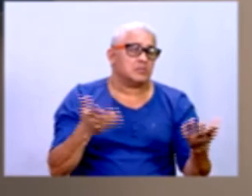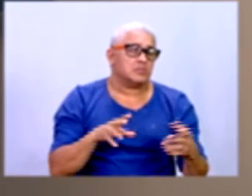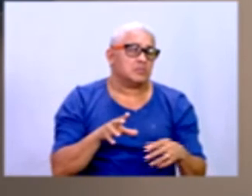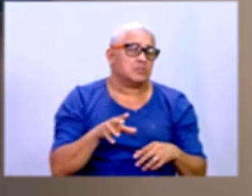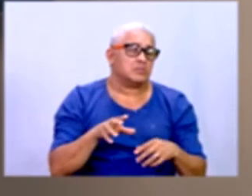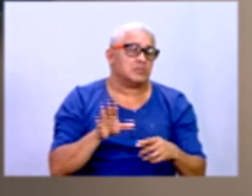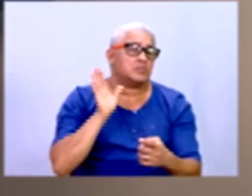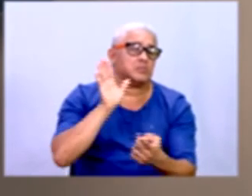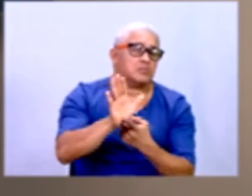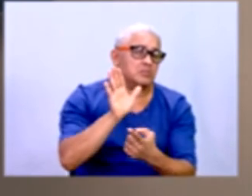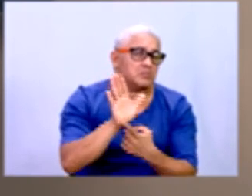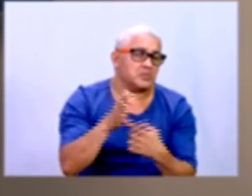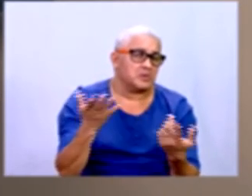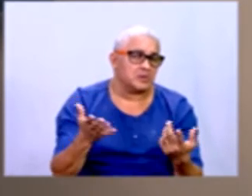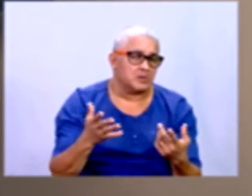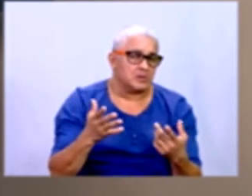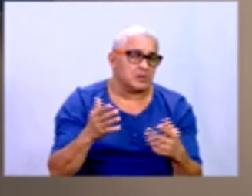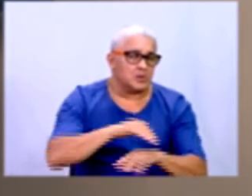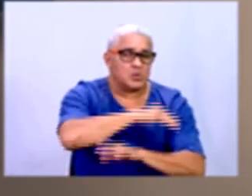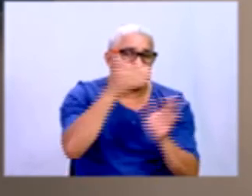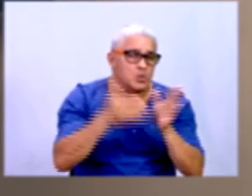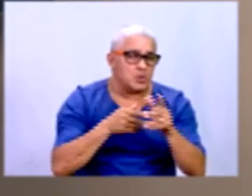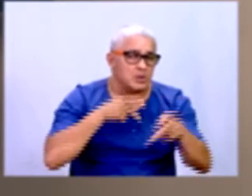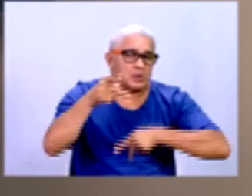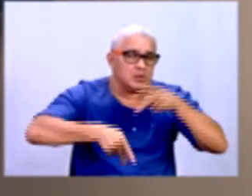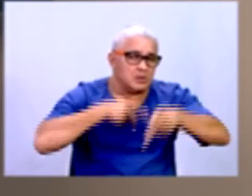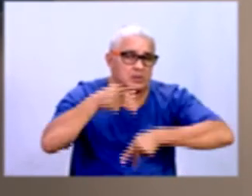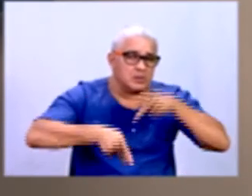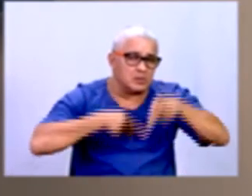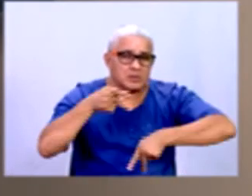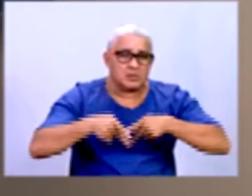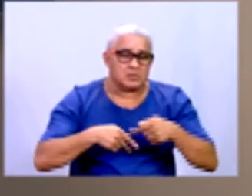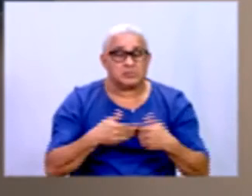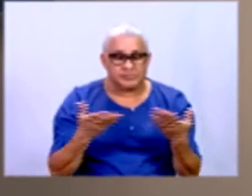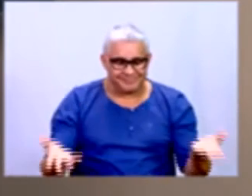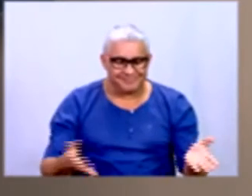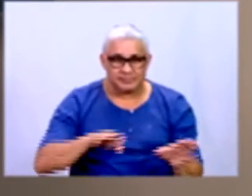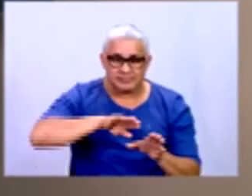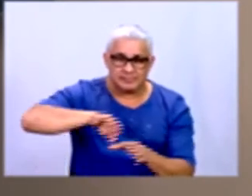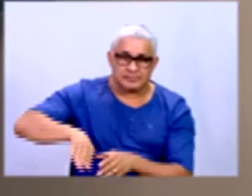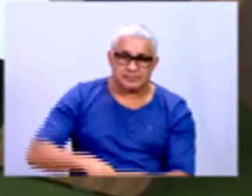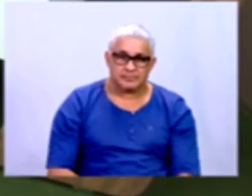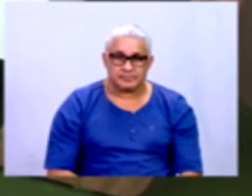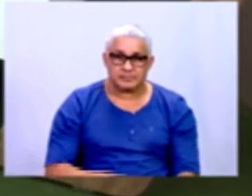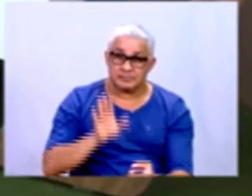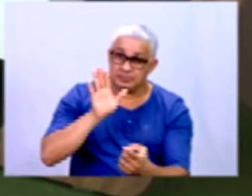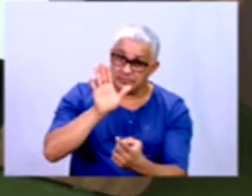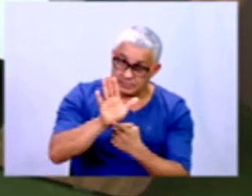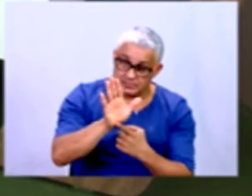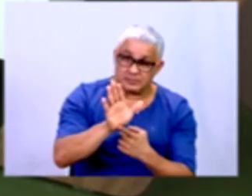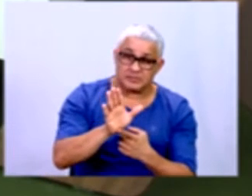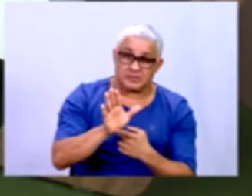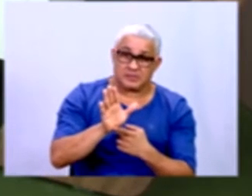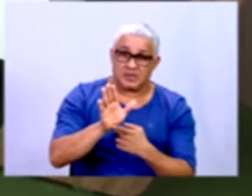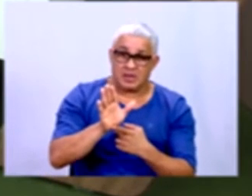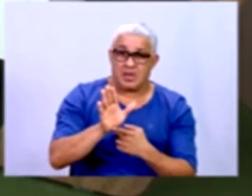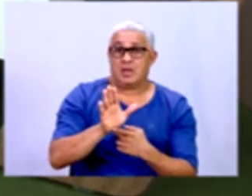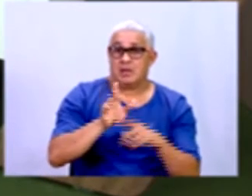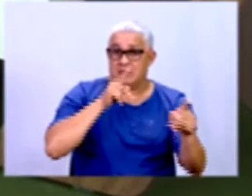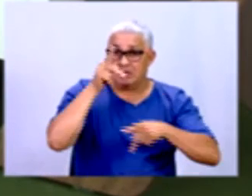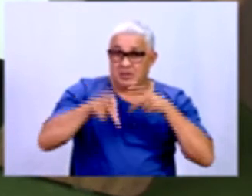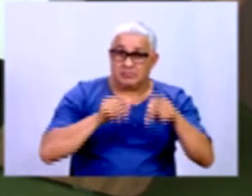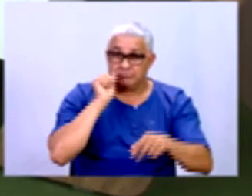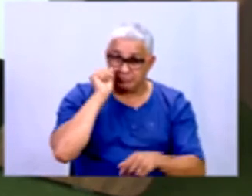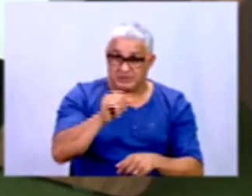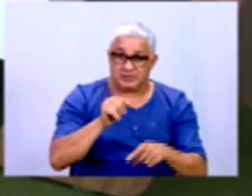amostra disso? Eu vou fazer com a população total, né? É, então... A amostra se justifica quando a população é grande. grande.